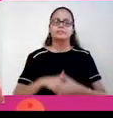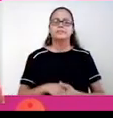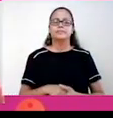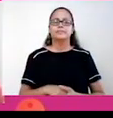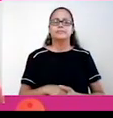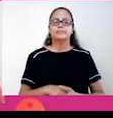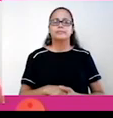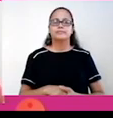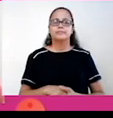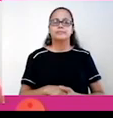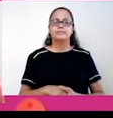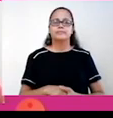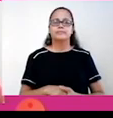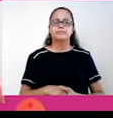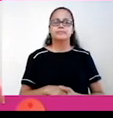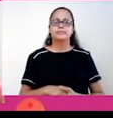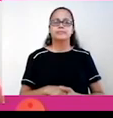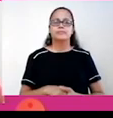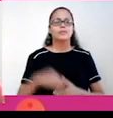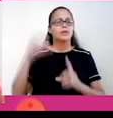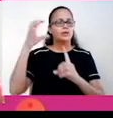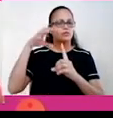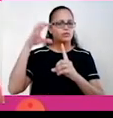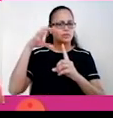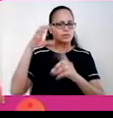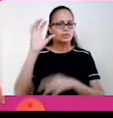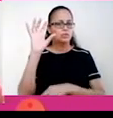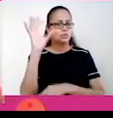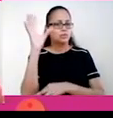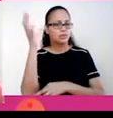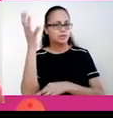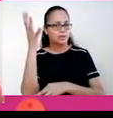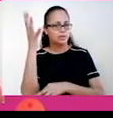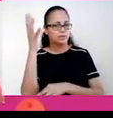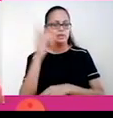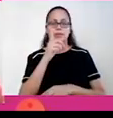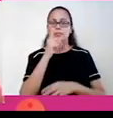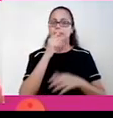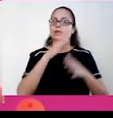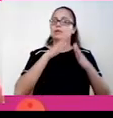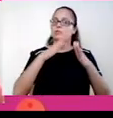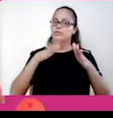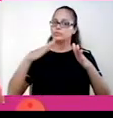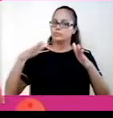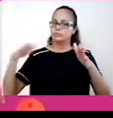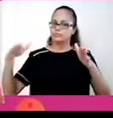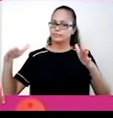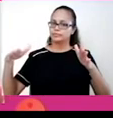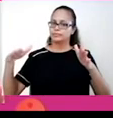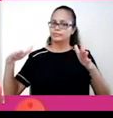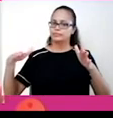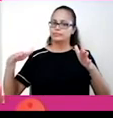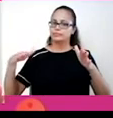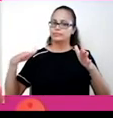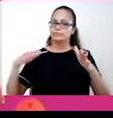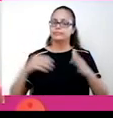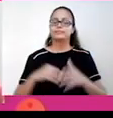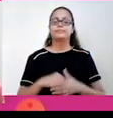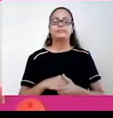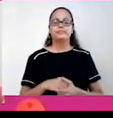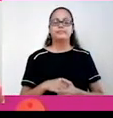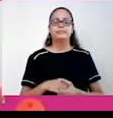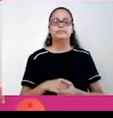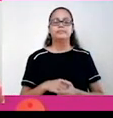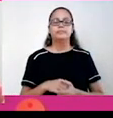elas atuam. Então, as correntes marítimas, elas influenciam nos climas dos litorais pelos quais atuam. Então, principalmente a ação delas é na